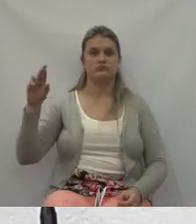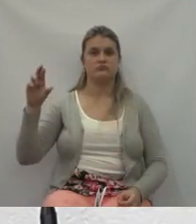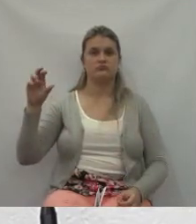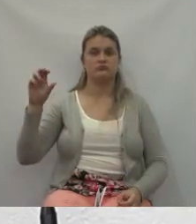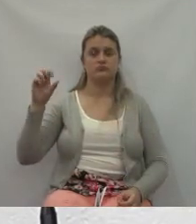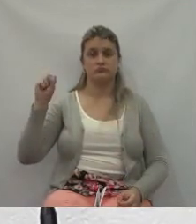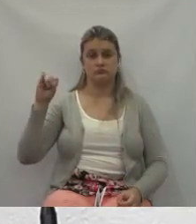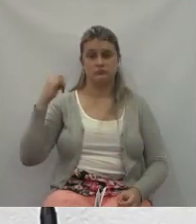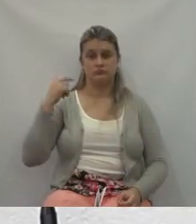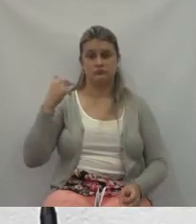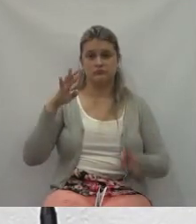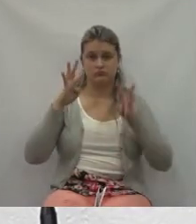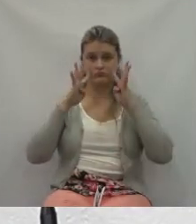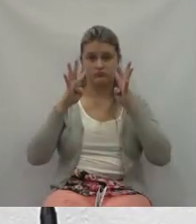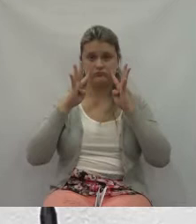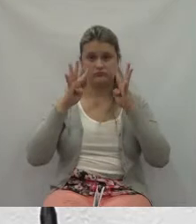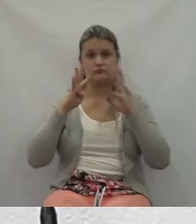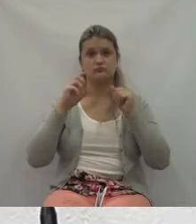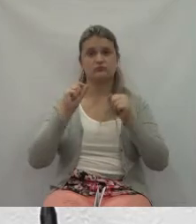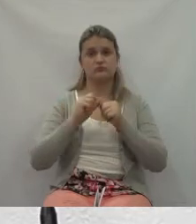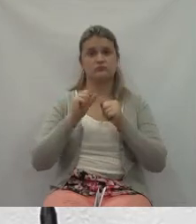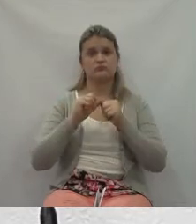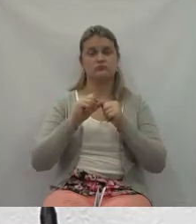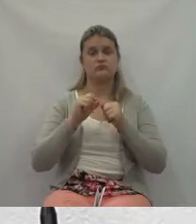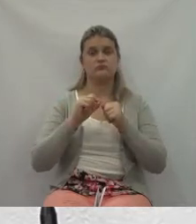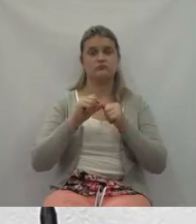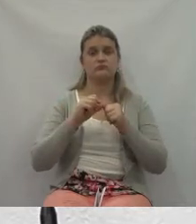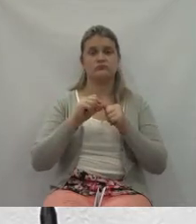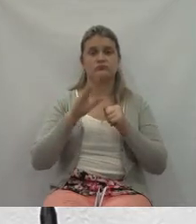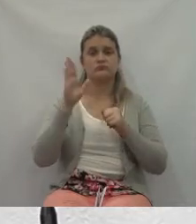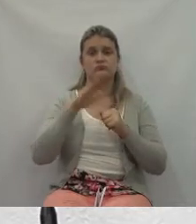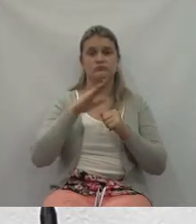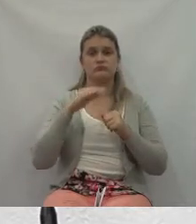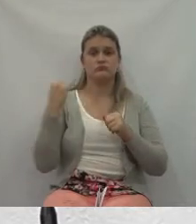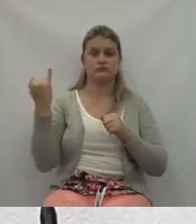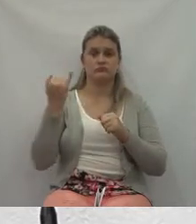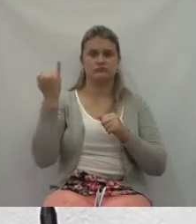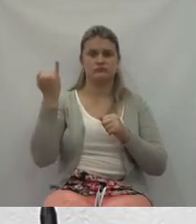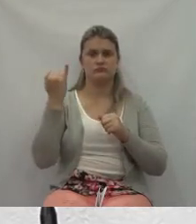eles se tornam delitos de potenciais mais graves.